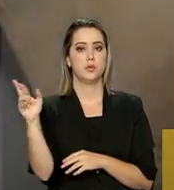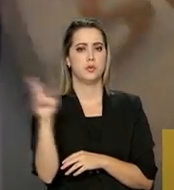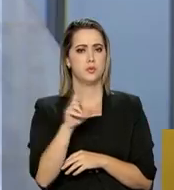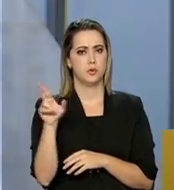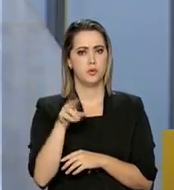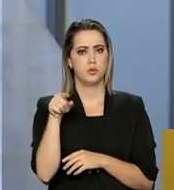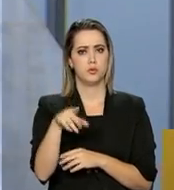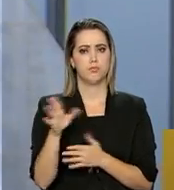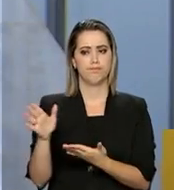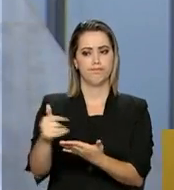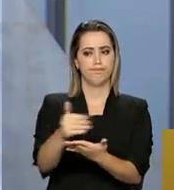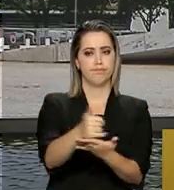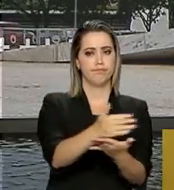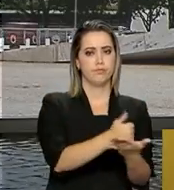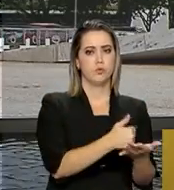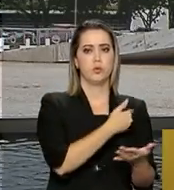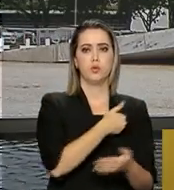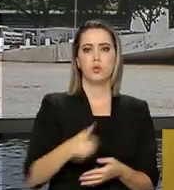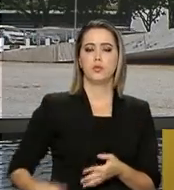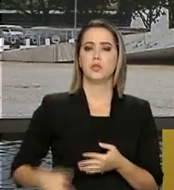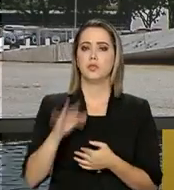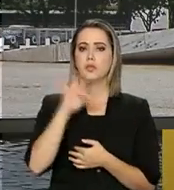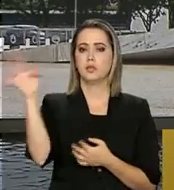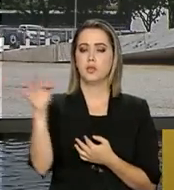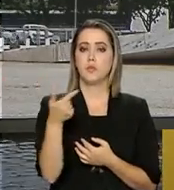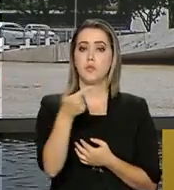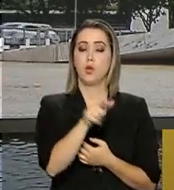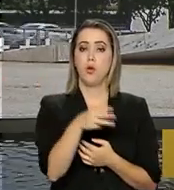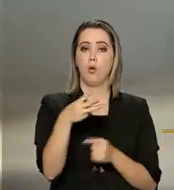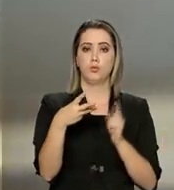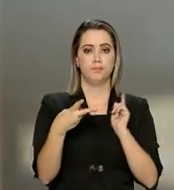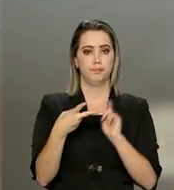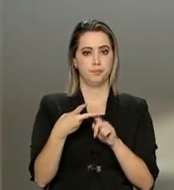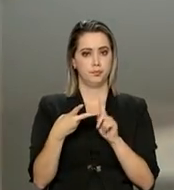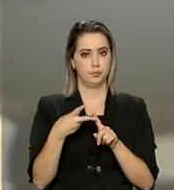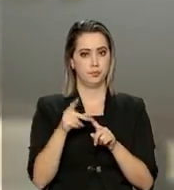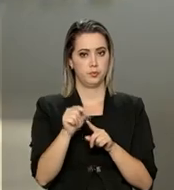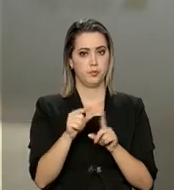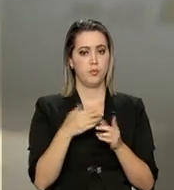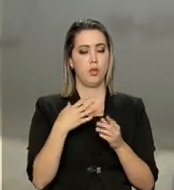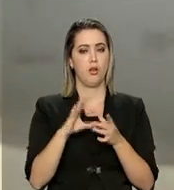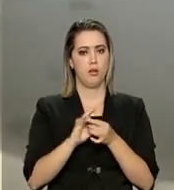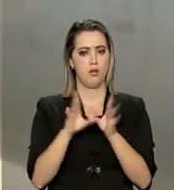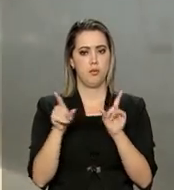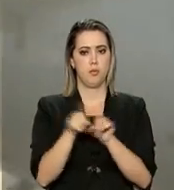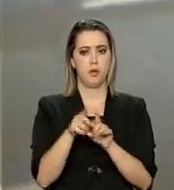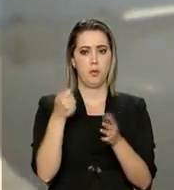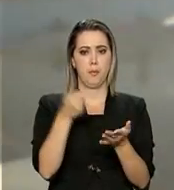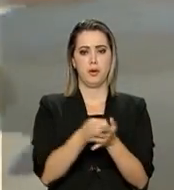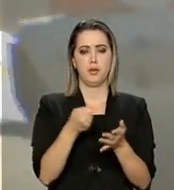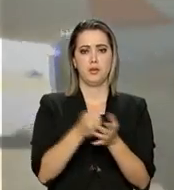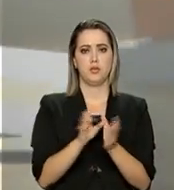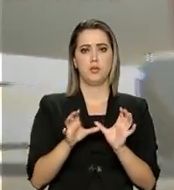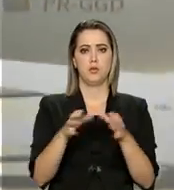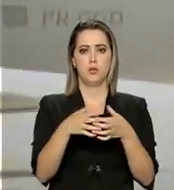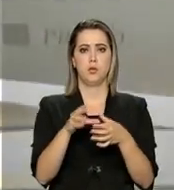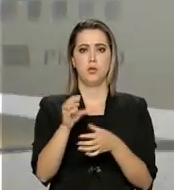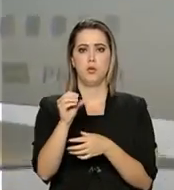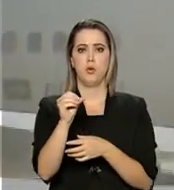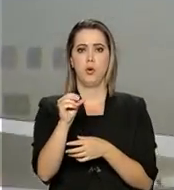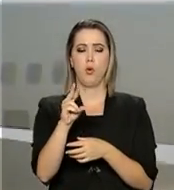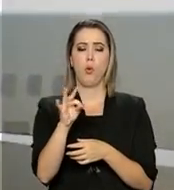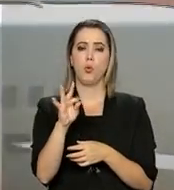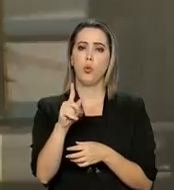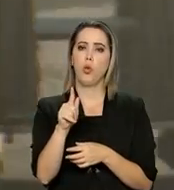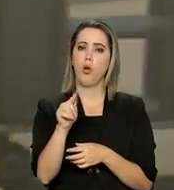nos cofres do governo federal. Outra MP autoriza a reprogramação de pagamento das outorgas de